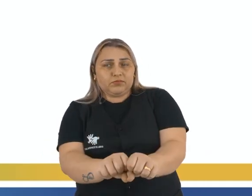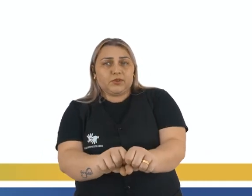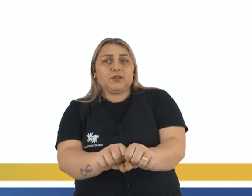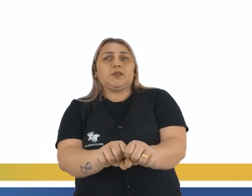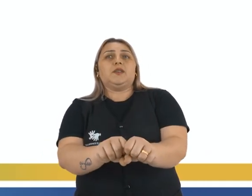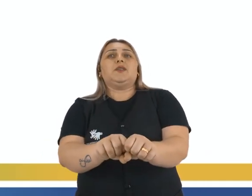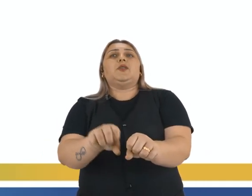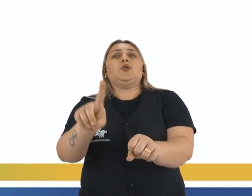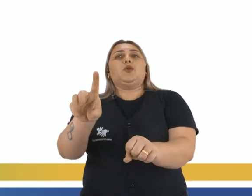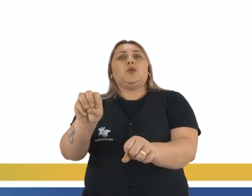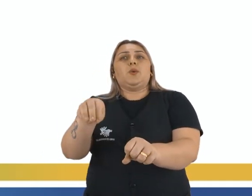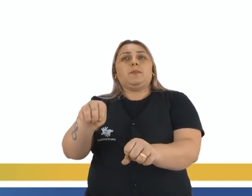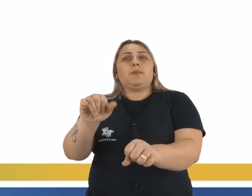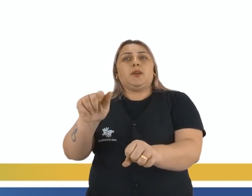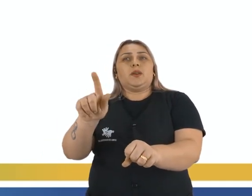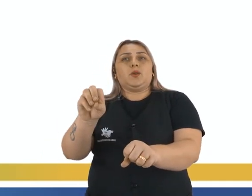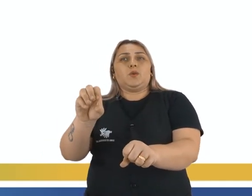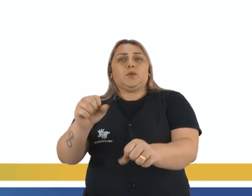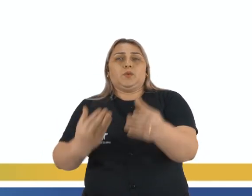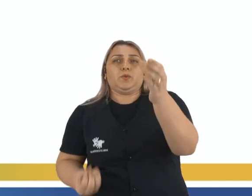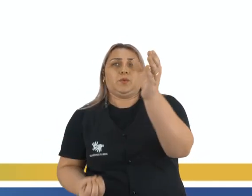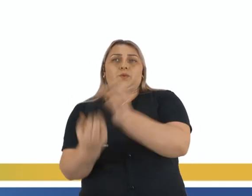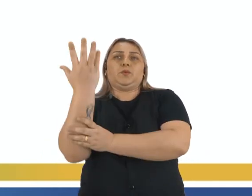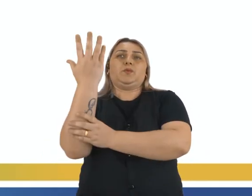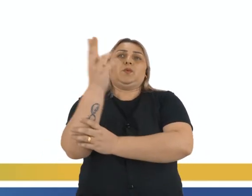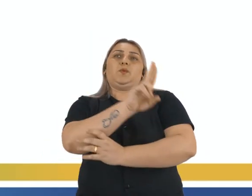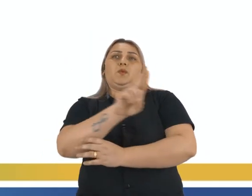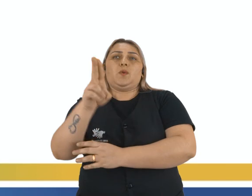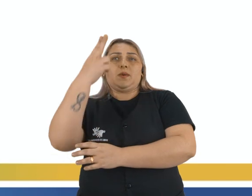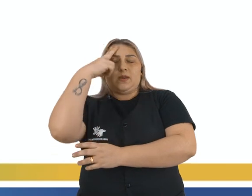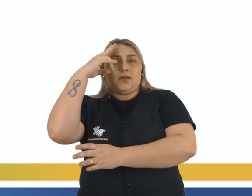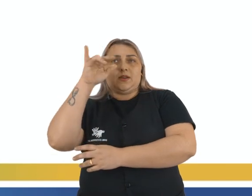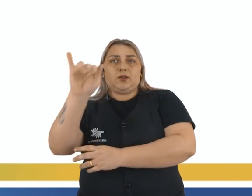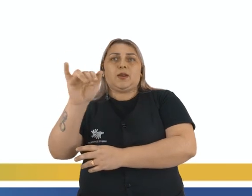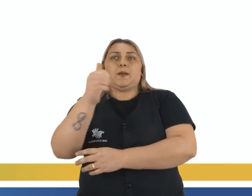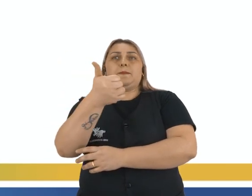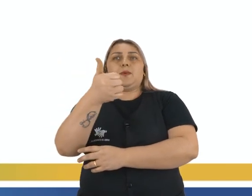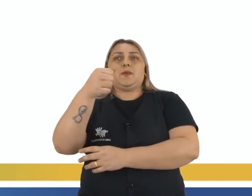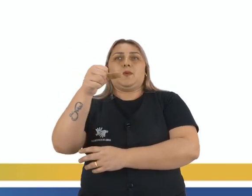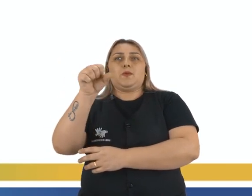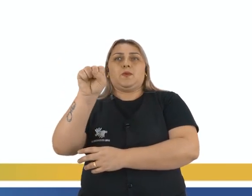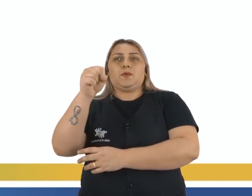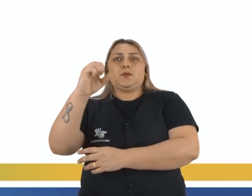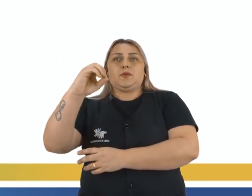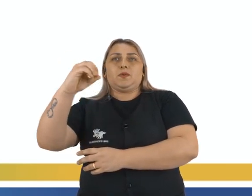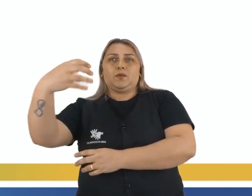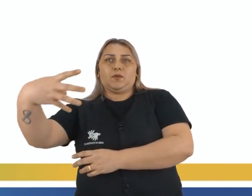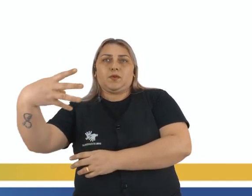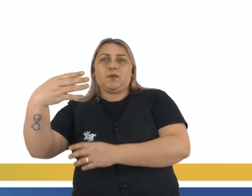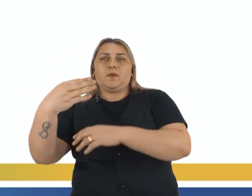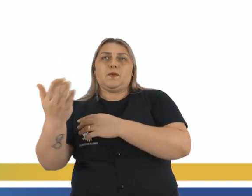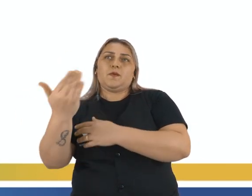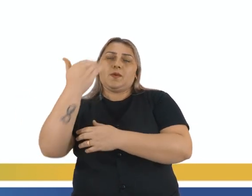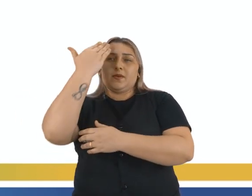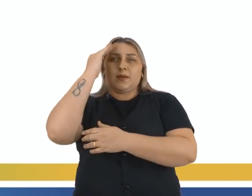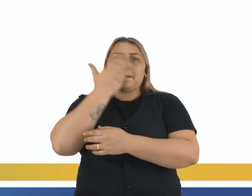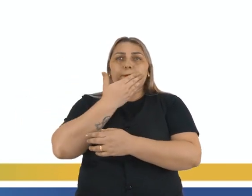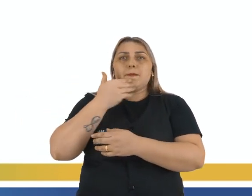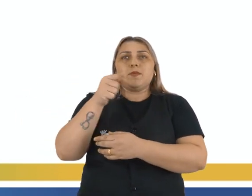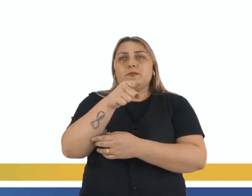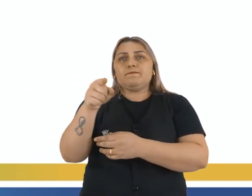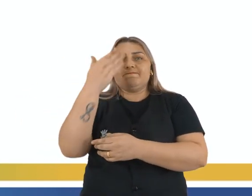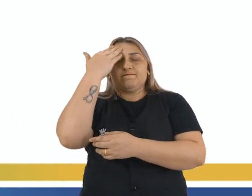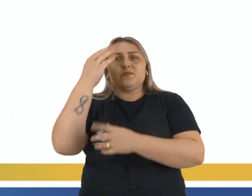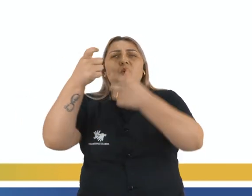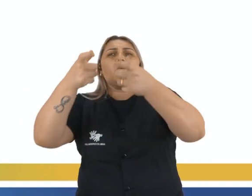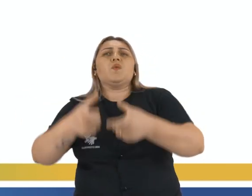Domingos e surgindo aí o nome Haiti em 1804. Vamos entender um pouquinho melhor, para você que não sabe